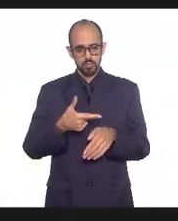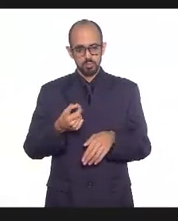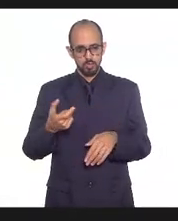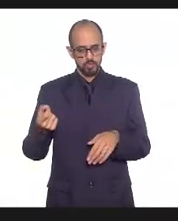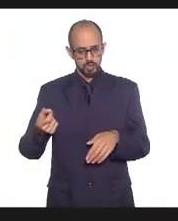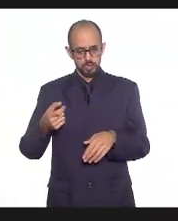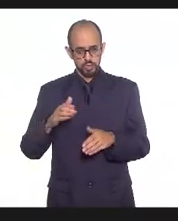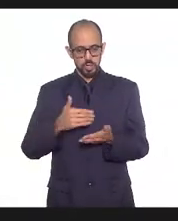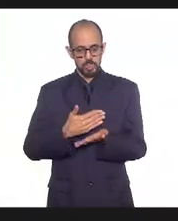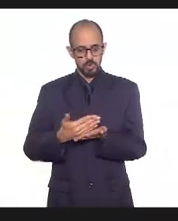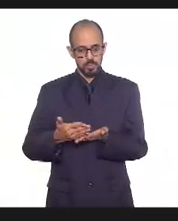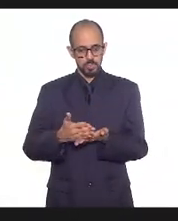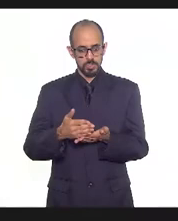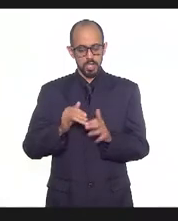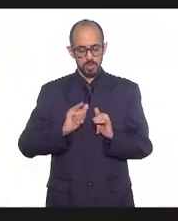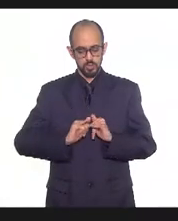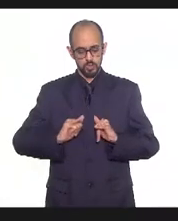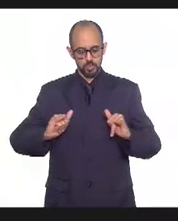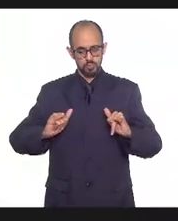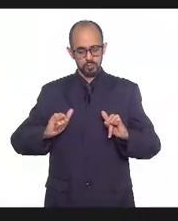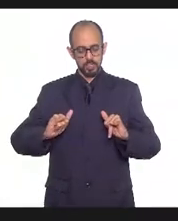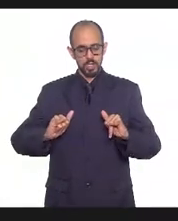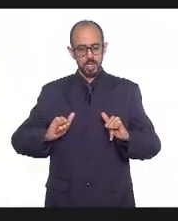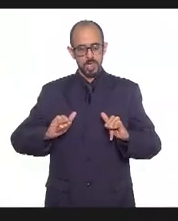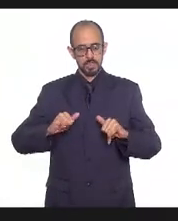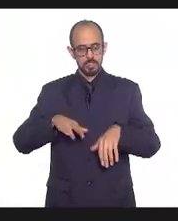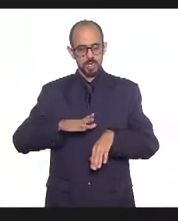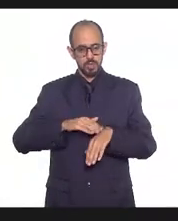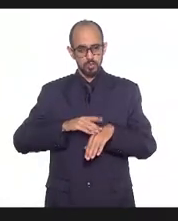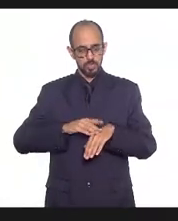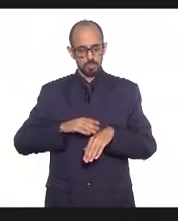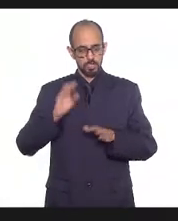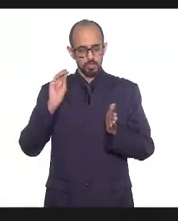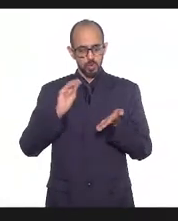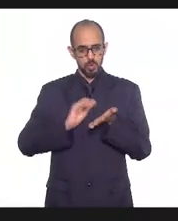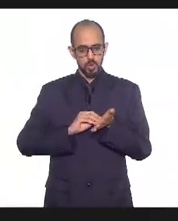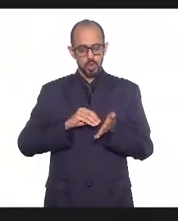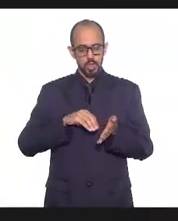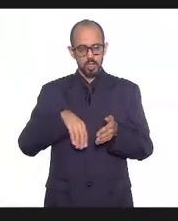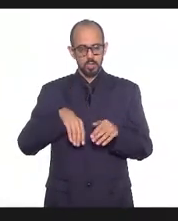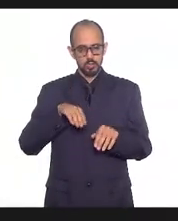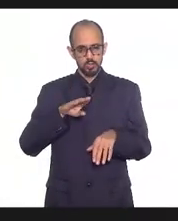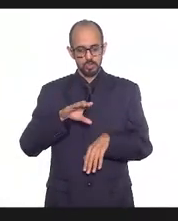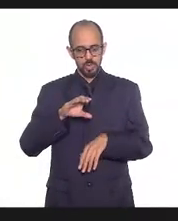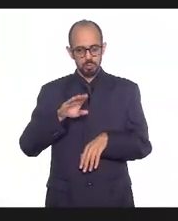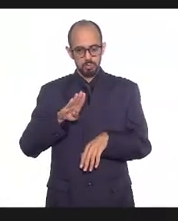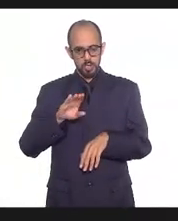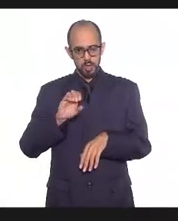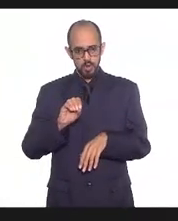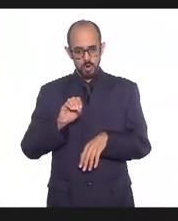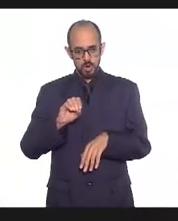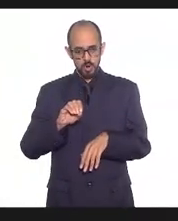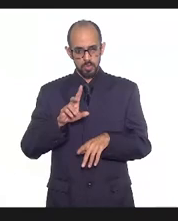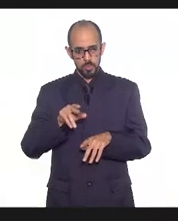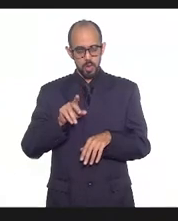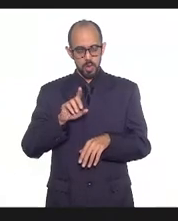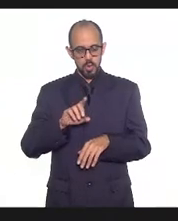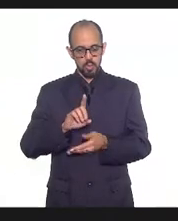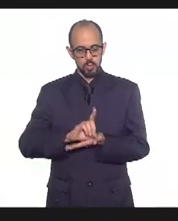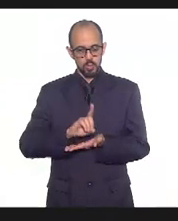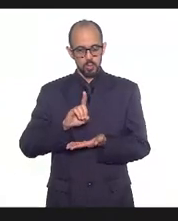começaram a notificar esse adoecimento colocando ali ocupação porque como foi colocado aqui pelo doutor